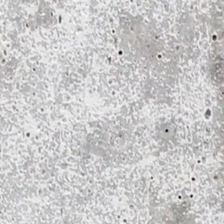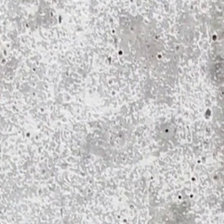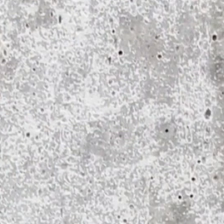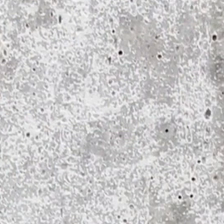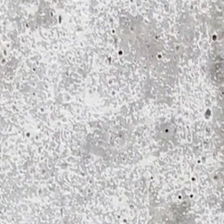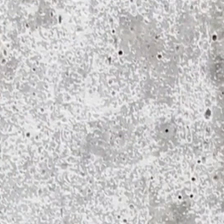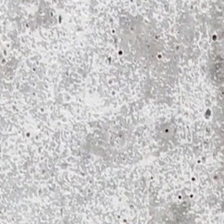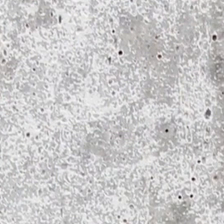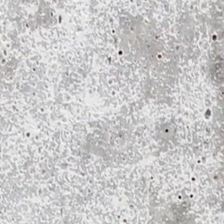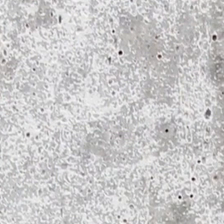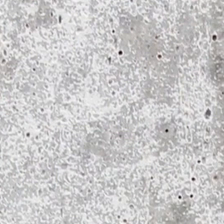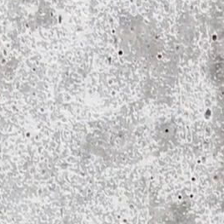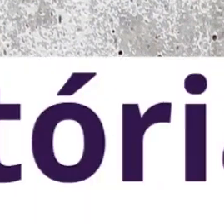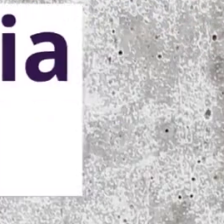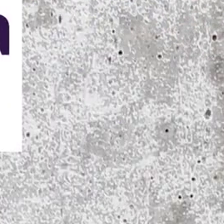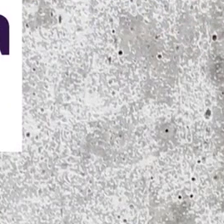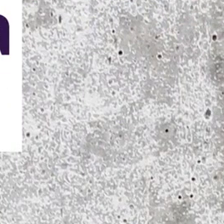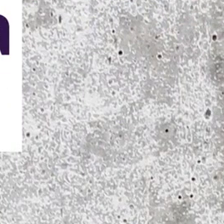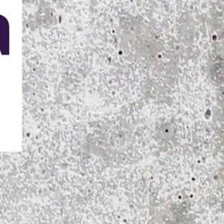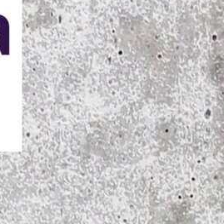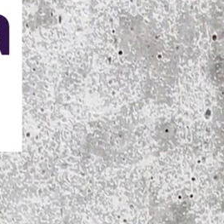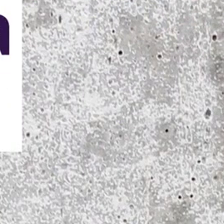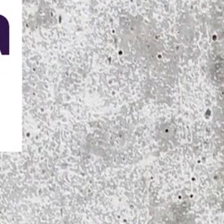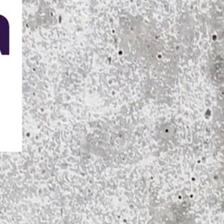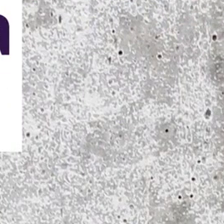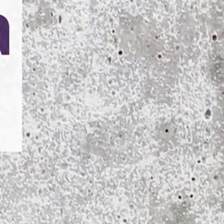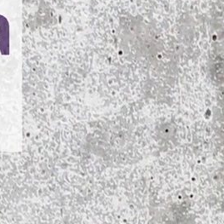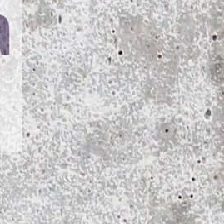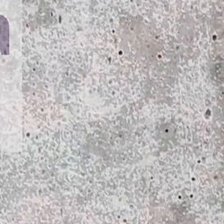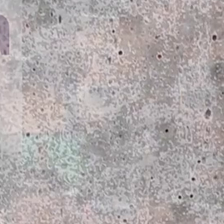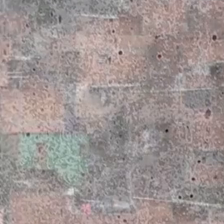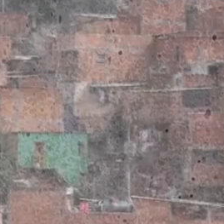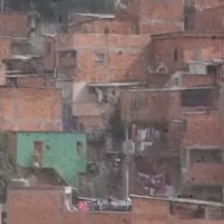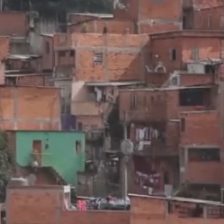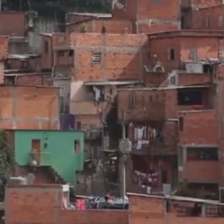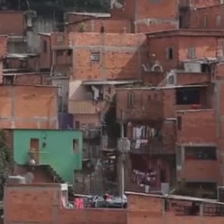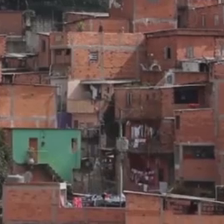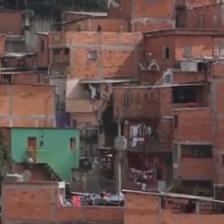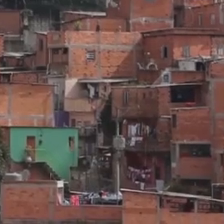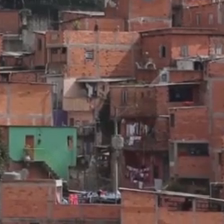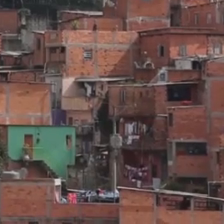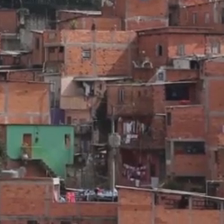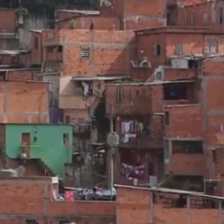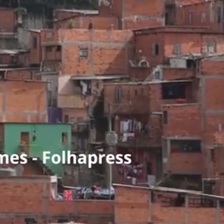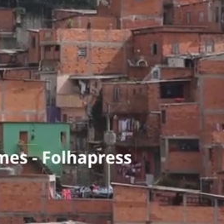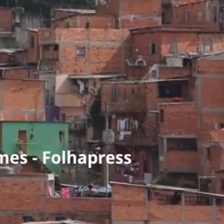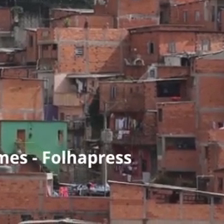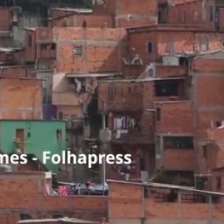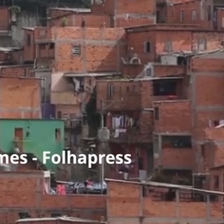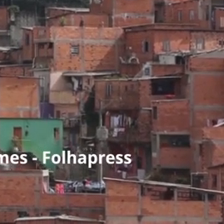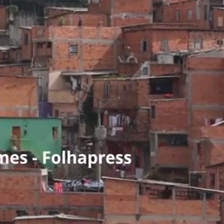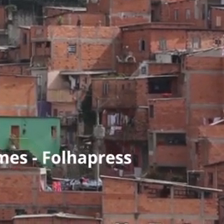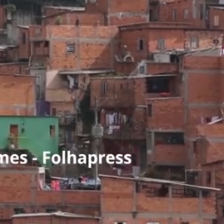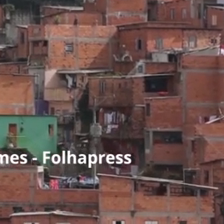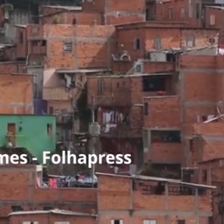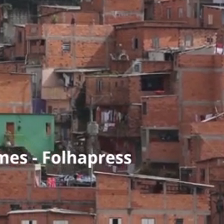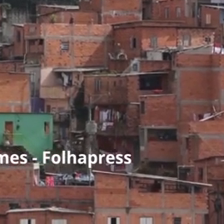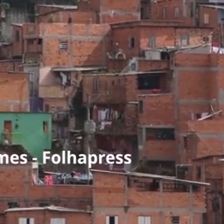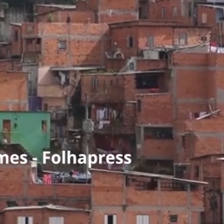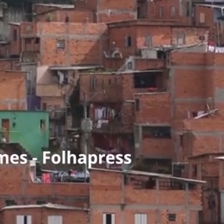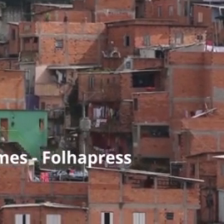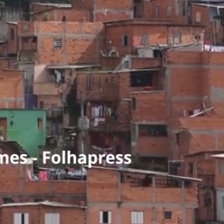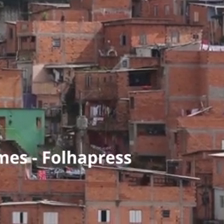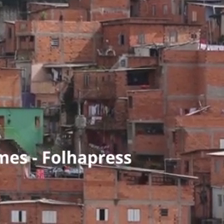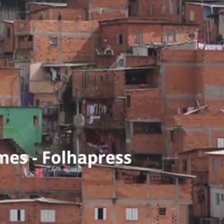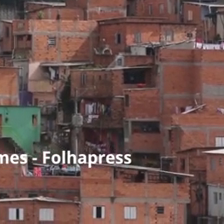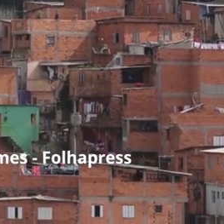biomédicas, saúde coletiva, filosofia e história da ciência. Dados recentes sugerem que as desigualdades crescem